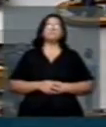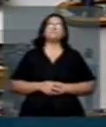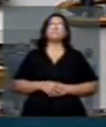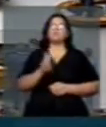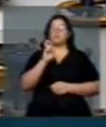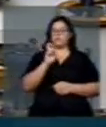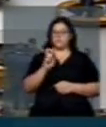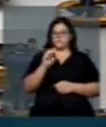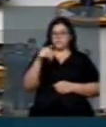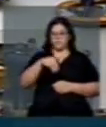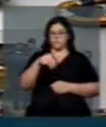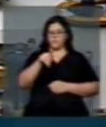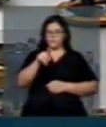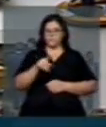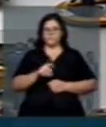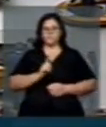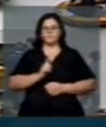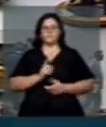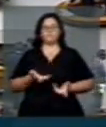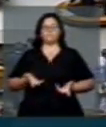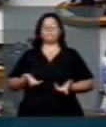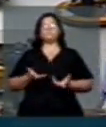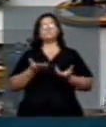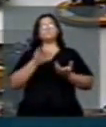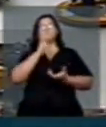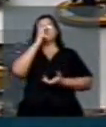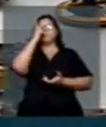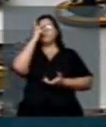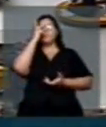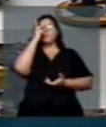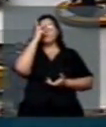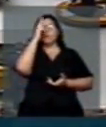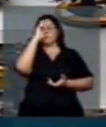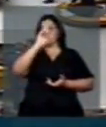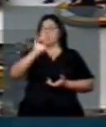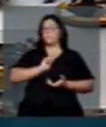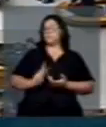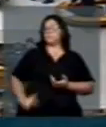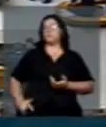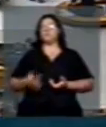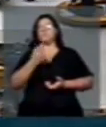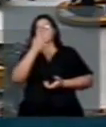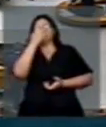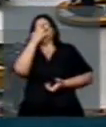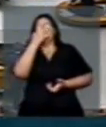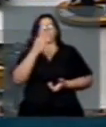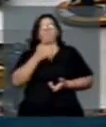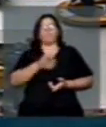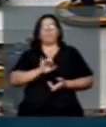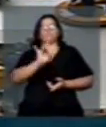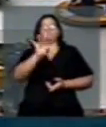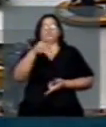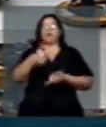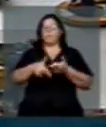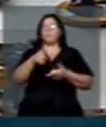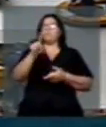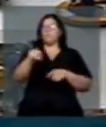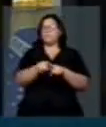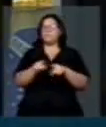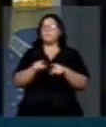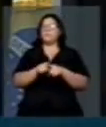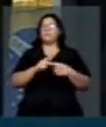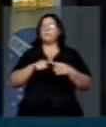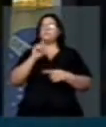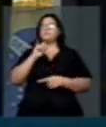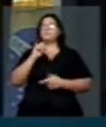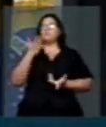Foi de cinco minutos. Senhor presidente, mais que um constrangimento, será um problema diplomático se algo